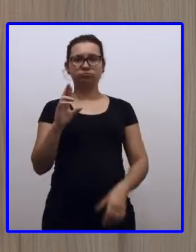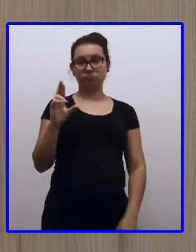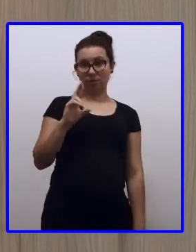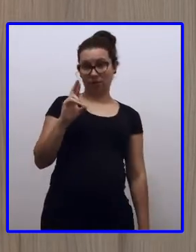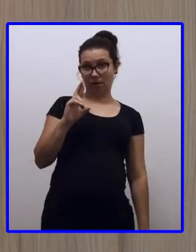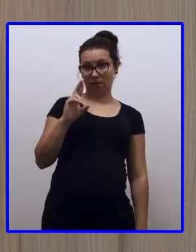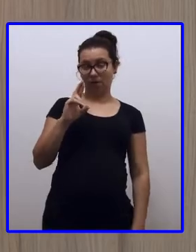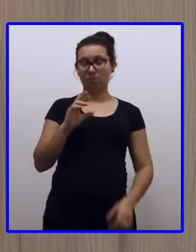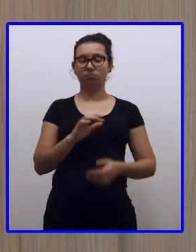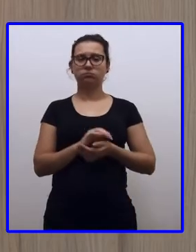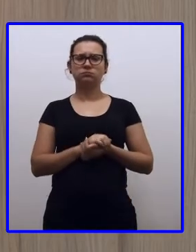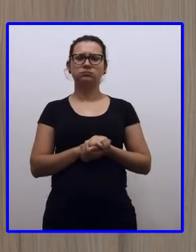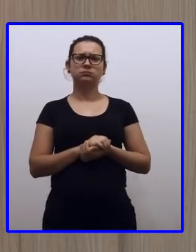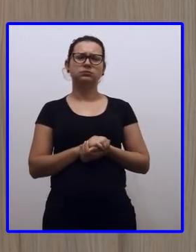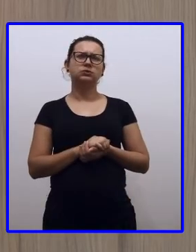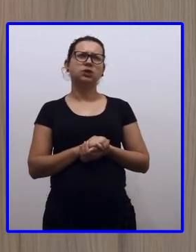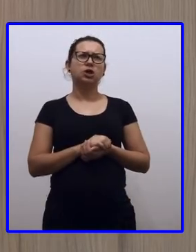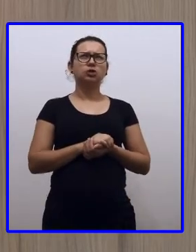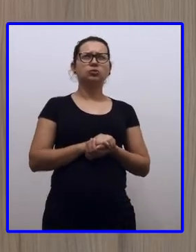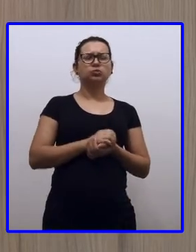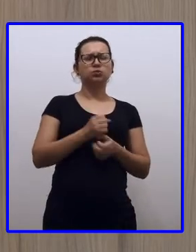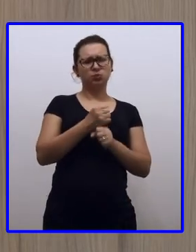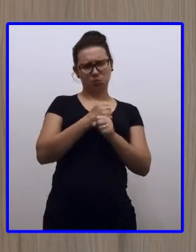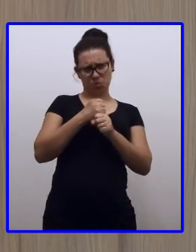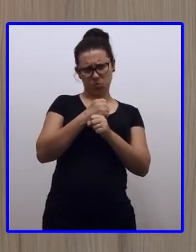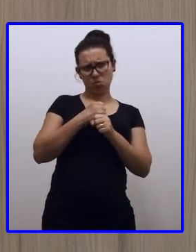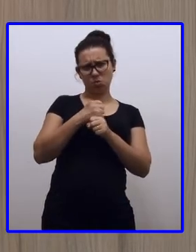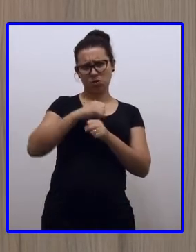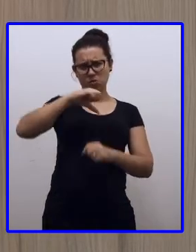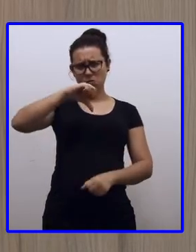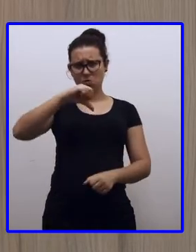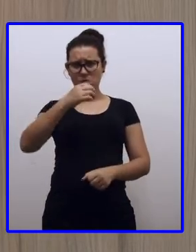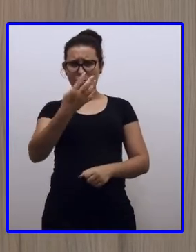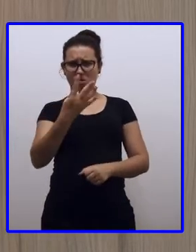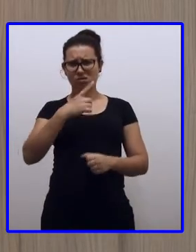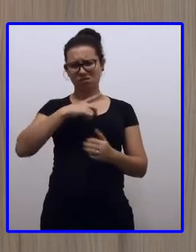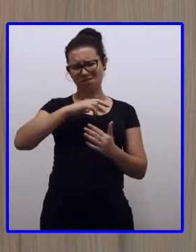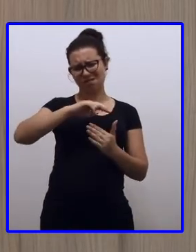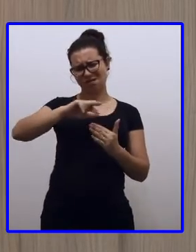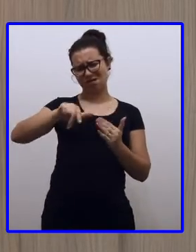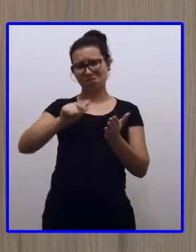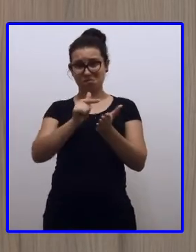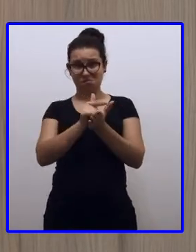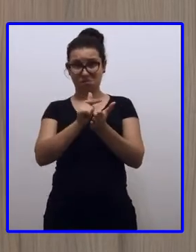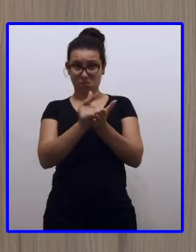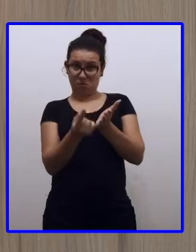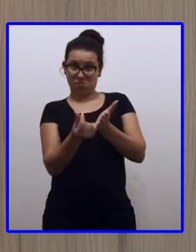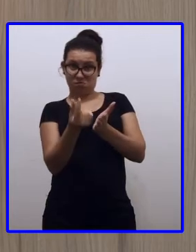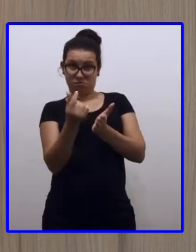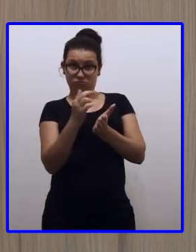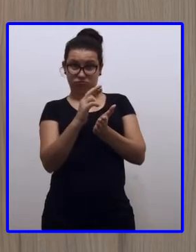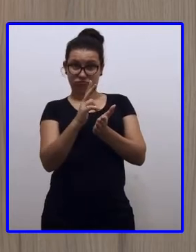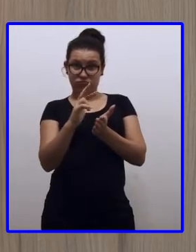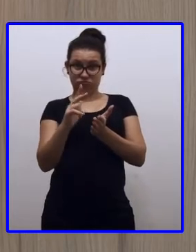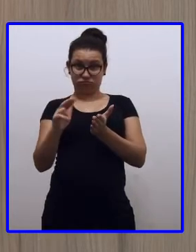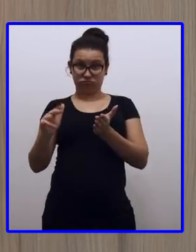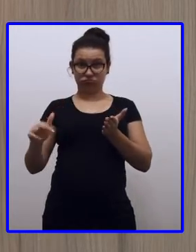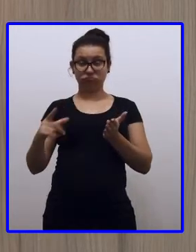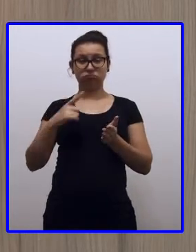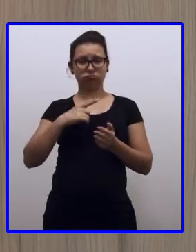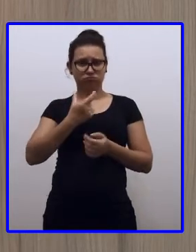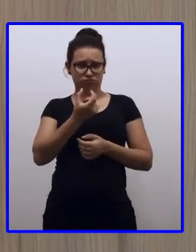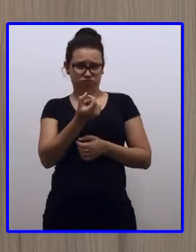Durante, desde 94 para cá, muitas cédulas foram sendo criadas, certo? Muitas